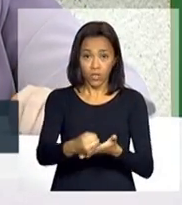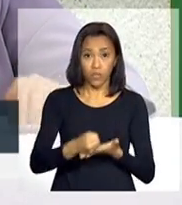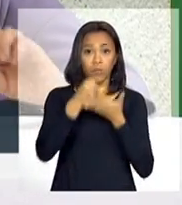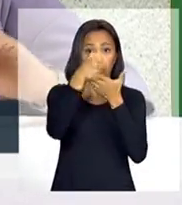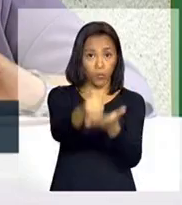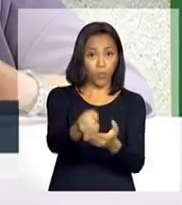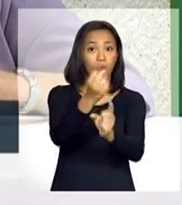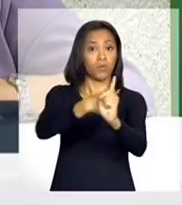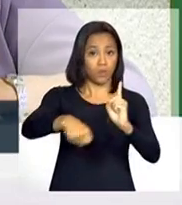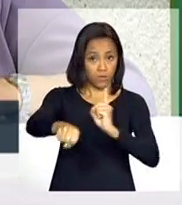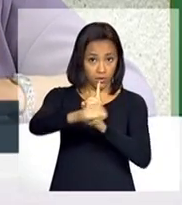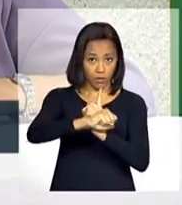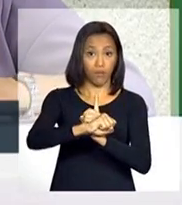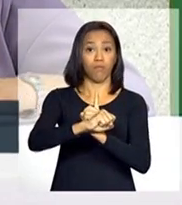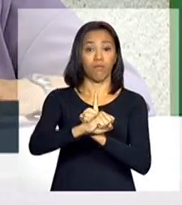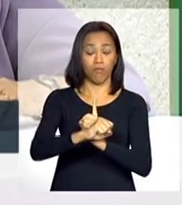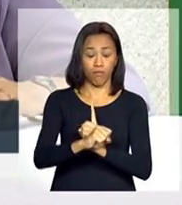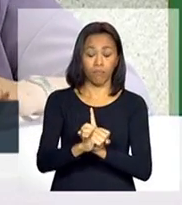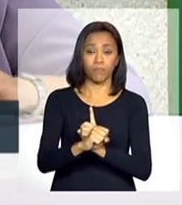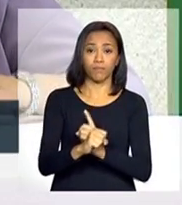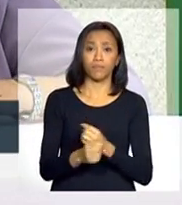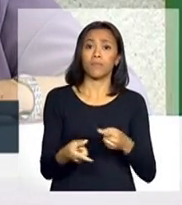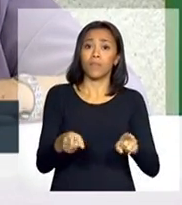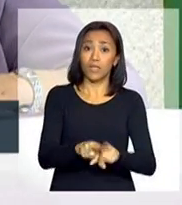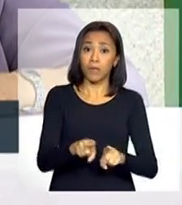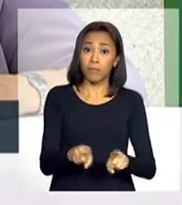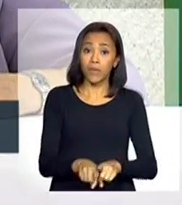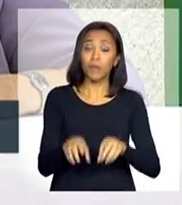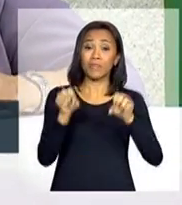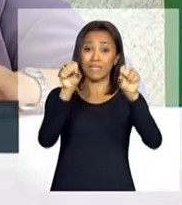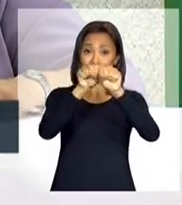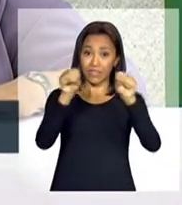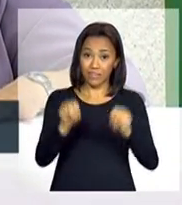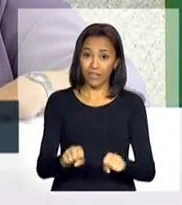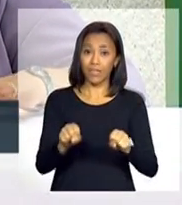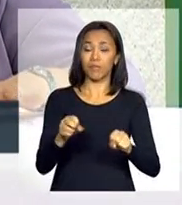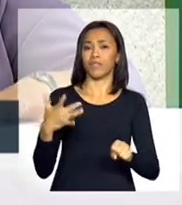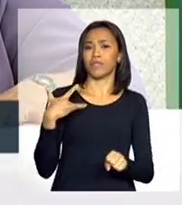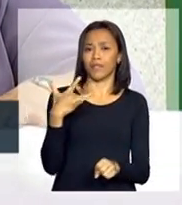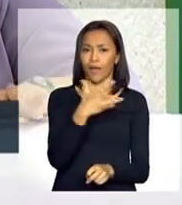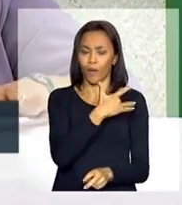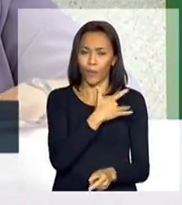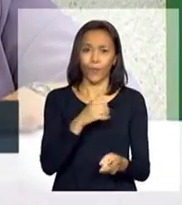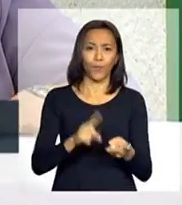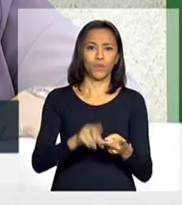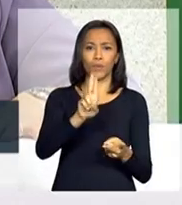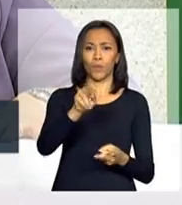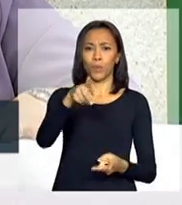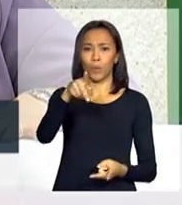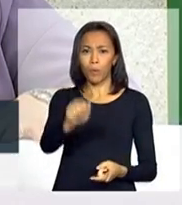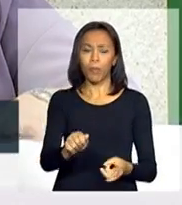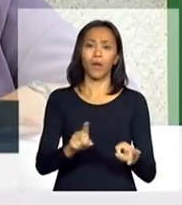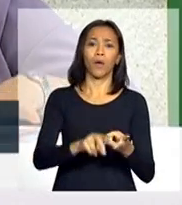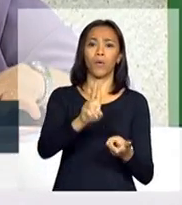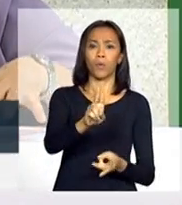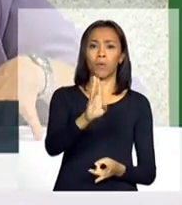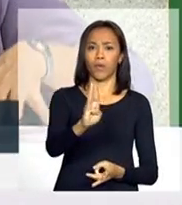e o sistema de saúde, pronto-socorro, ZUPAS, UBS,